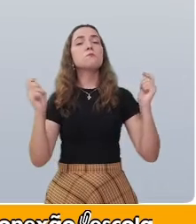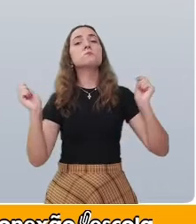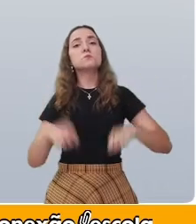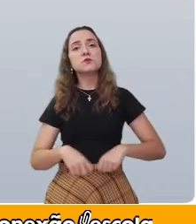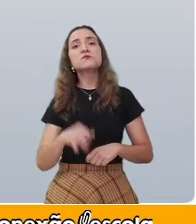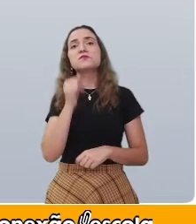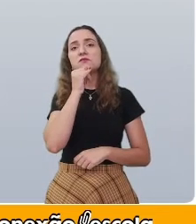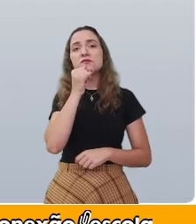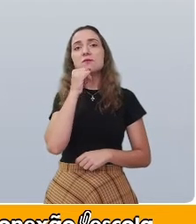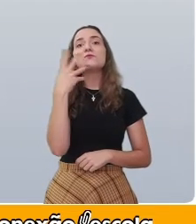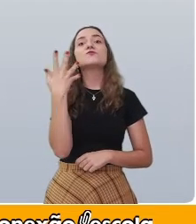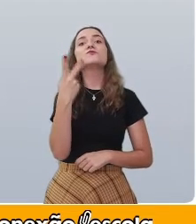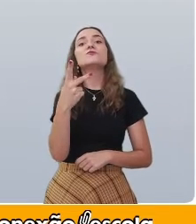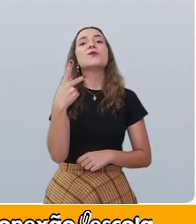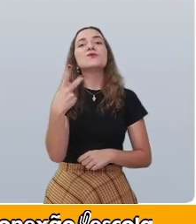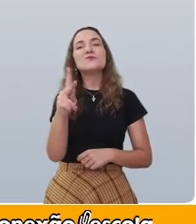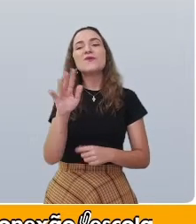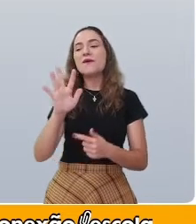pode ser seu mindinho.